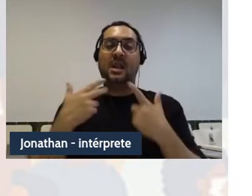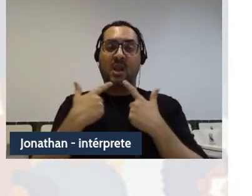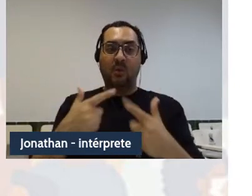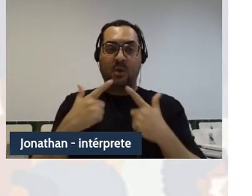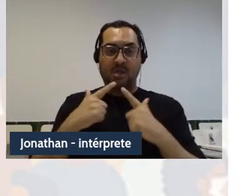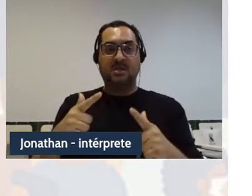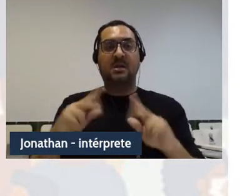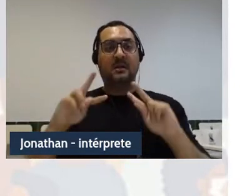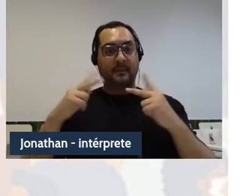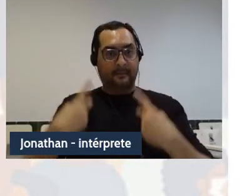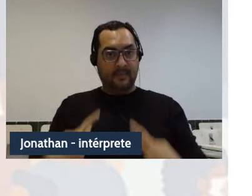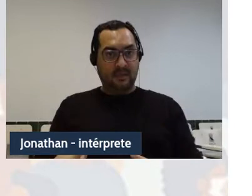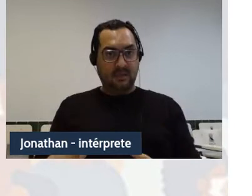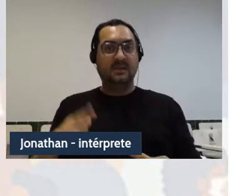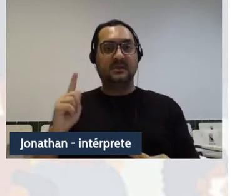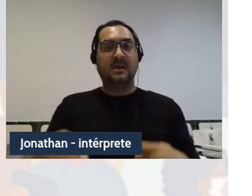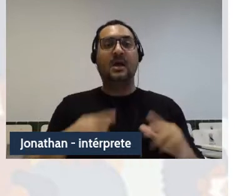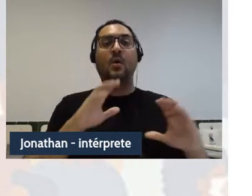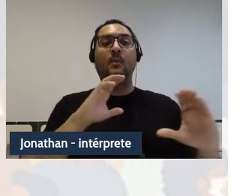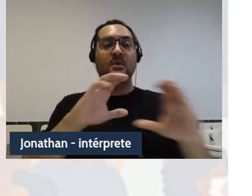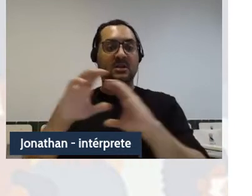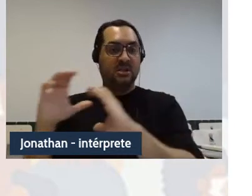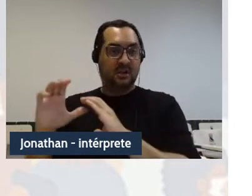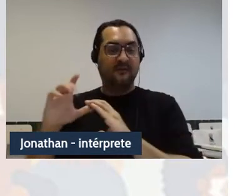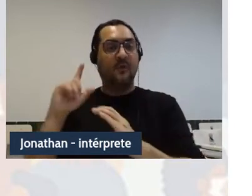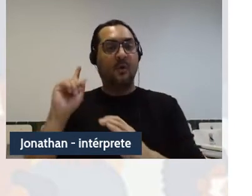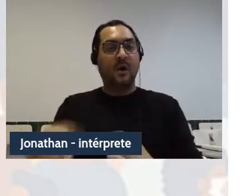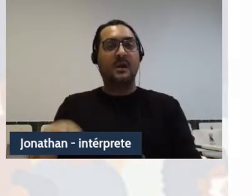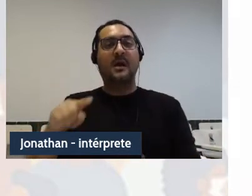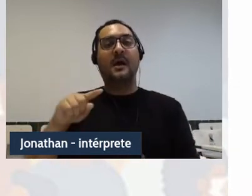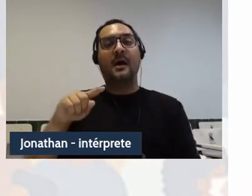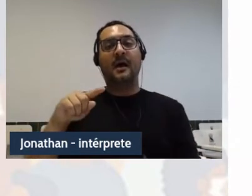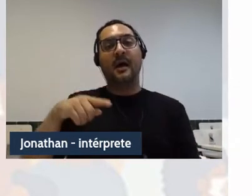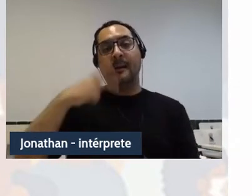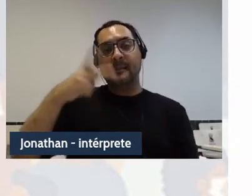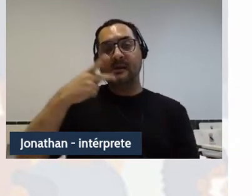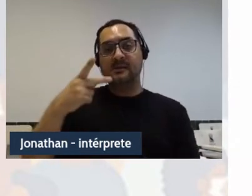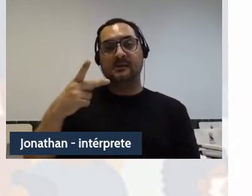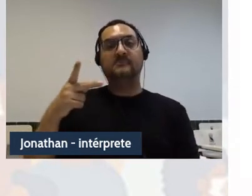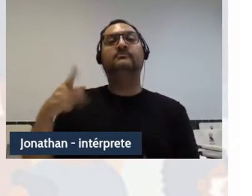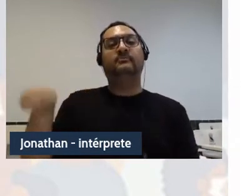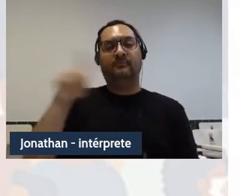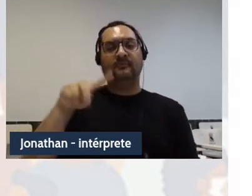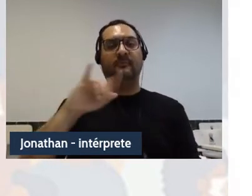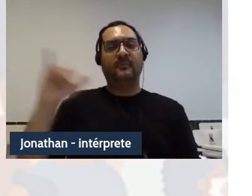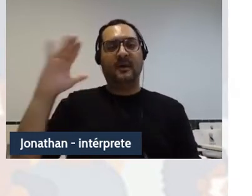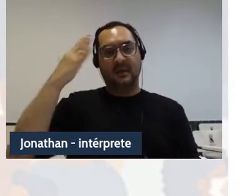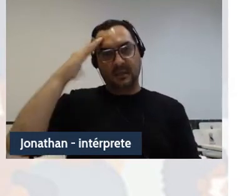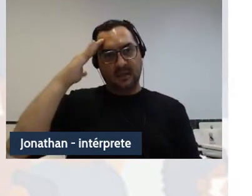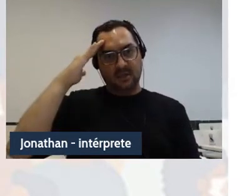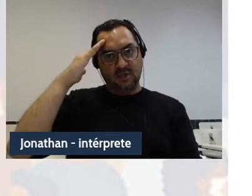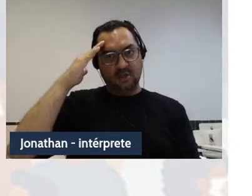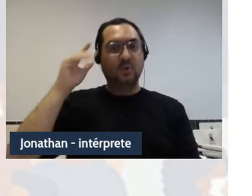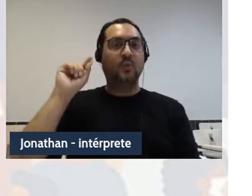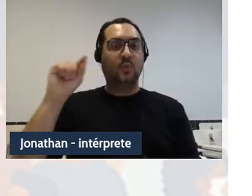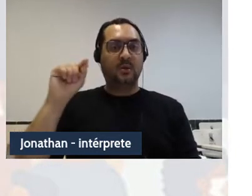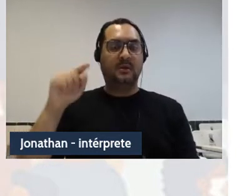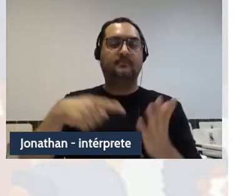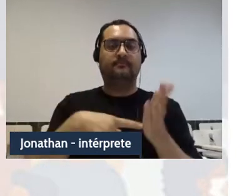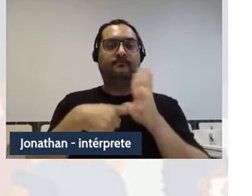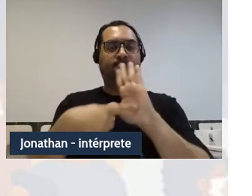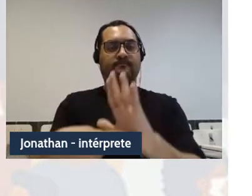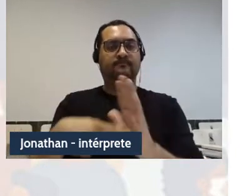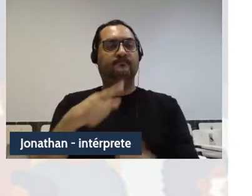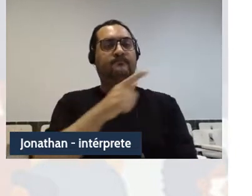porque o encontro comunicativo é o hablante que não vai ser entendido por o oriente, porque este é um ser que